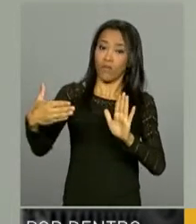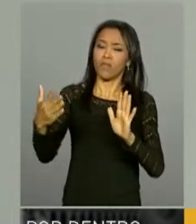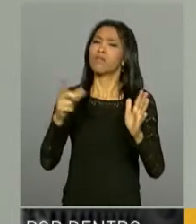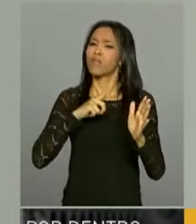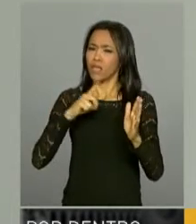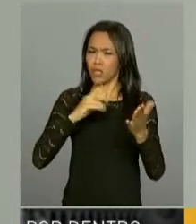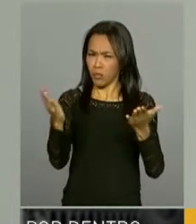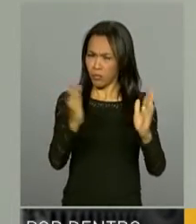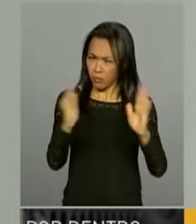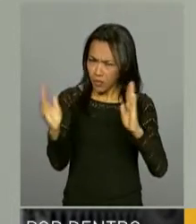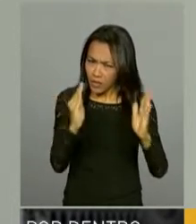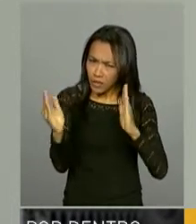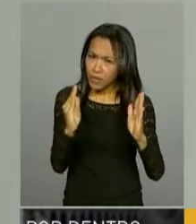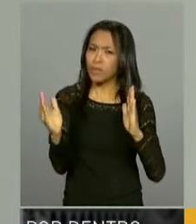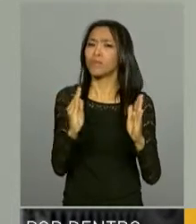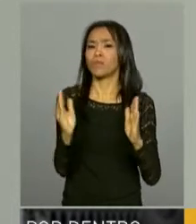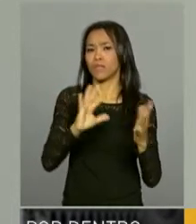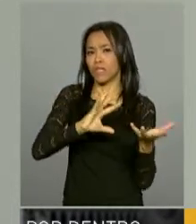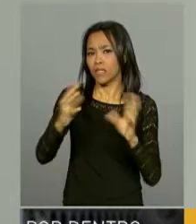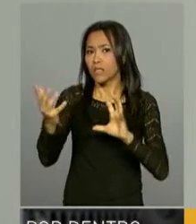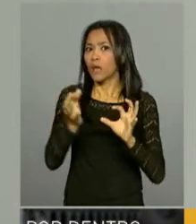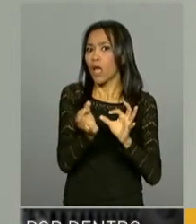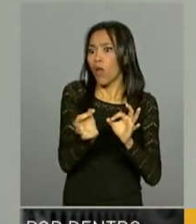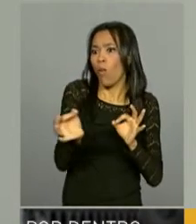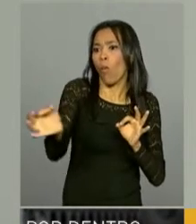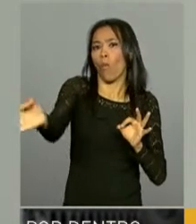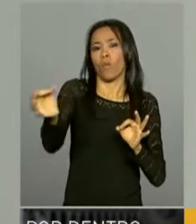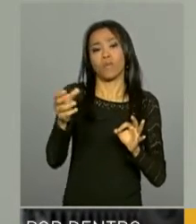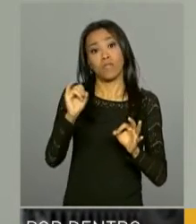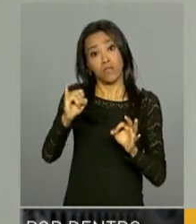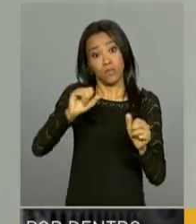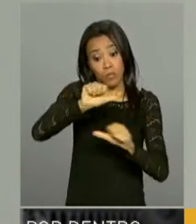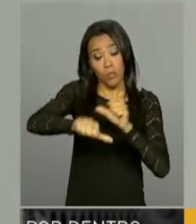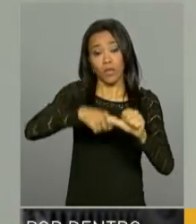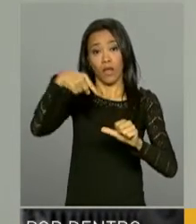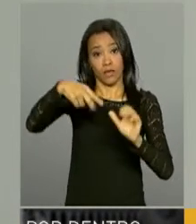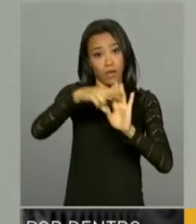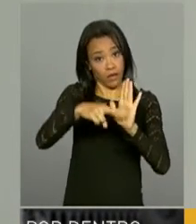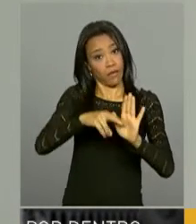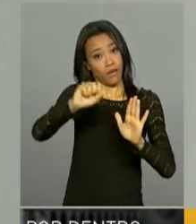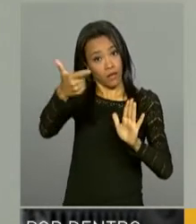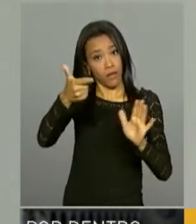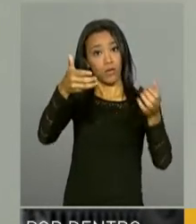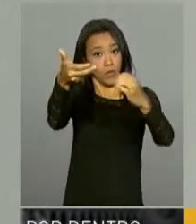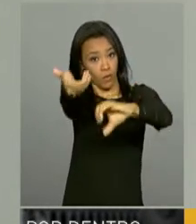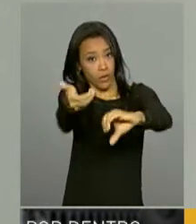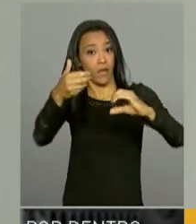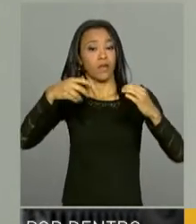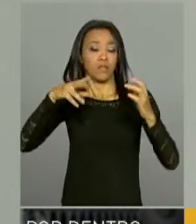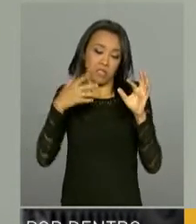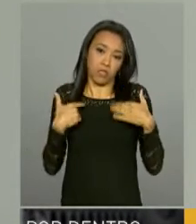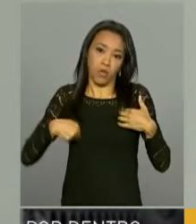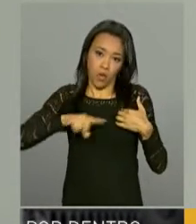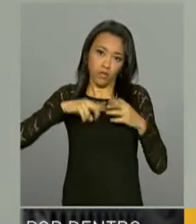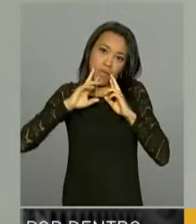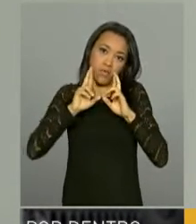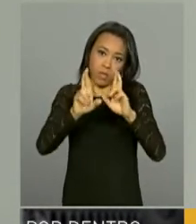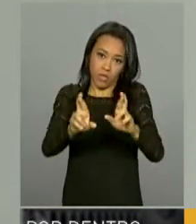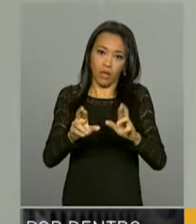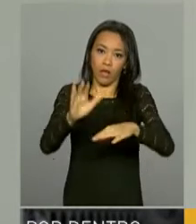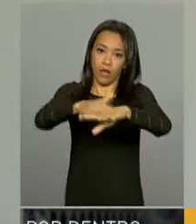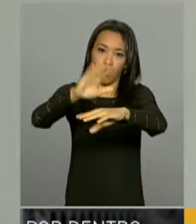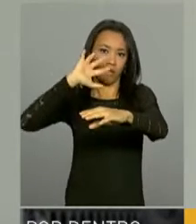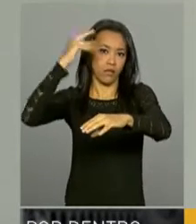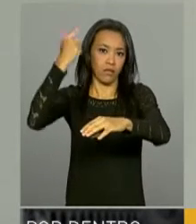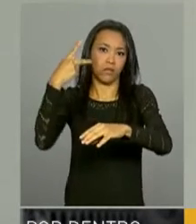transição que é razoavelmente longo. Se a gente começar a mudar essa regra, claro que o Congresso tem sua soberania, vai ser respeitado isso, mas enfim,